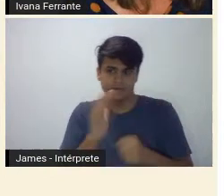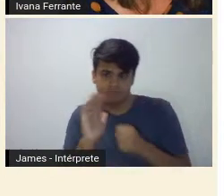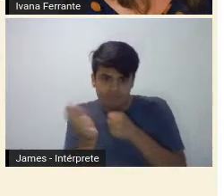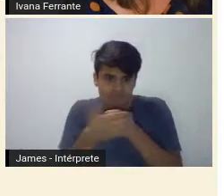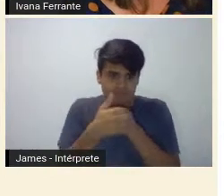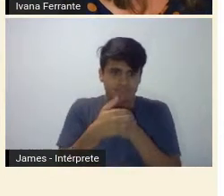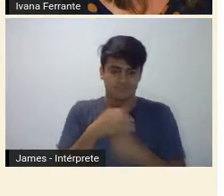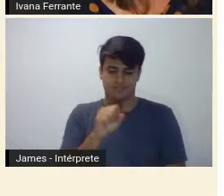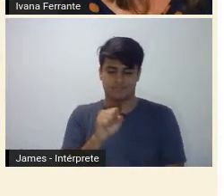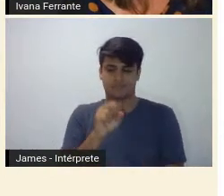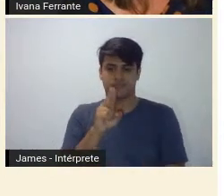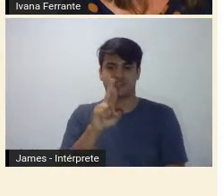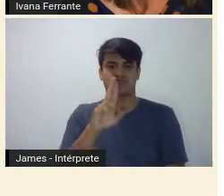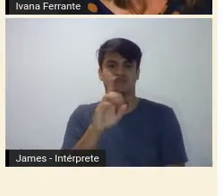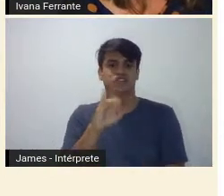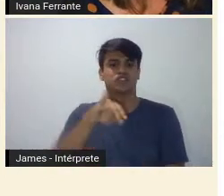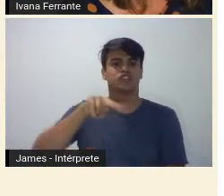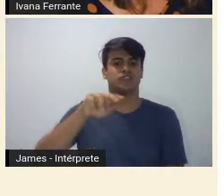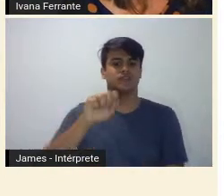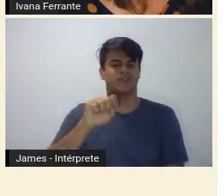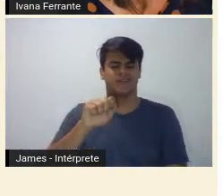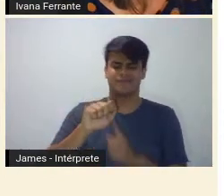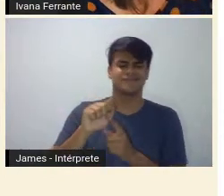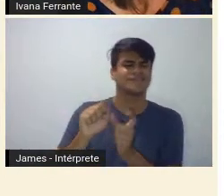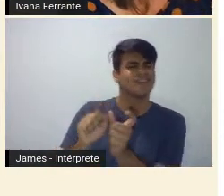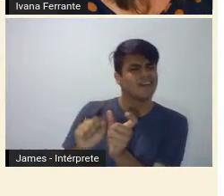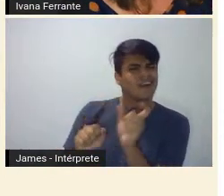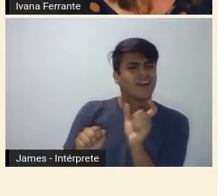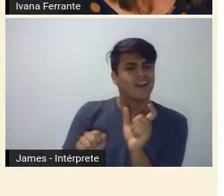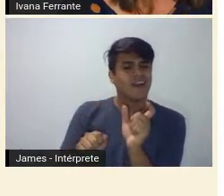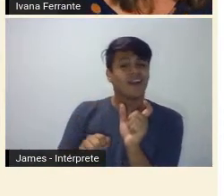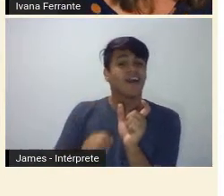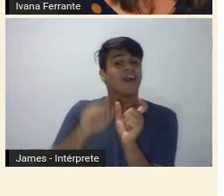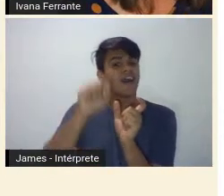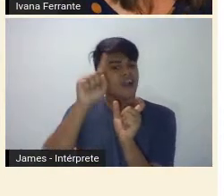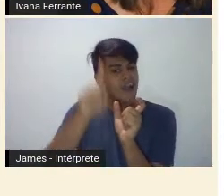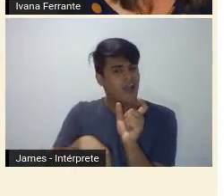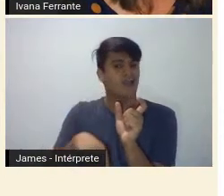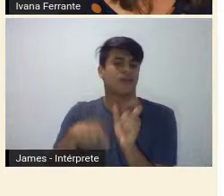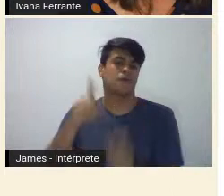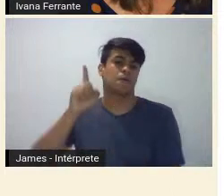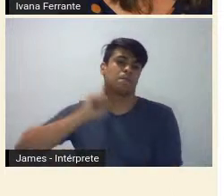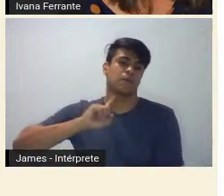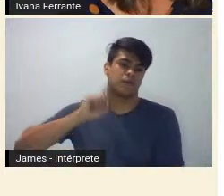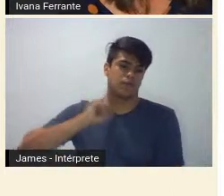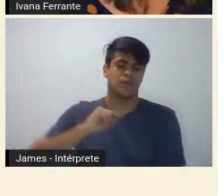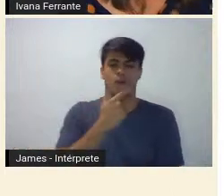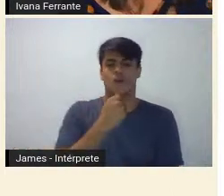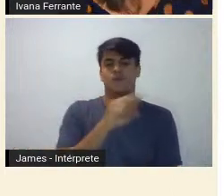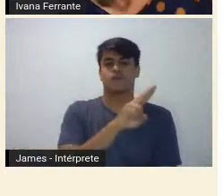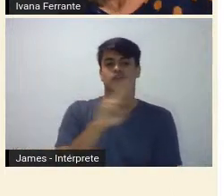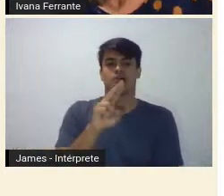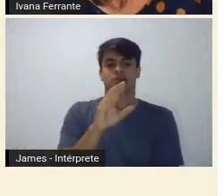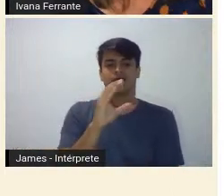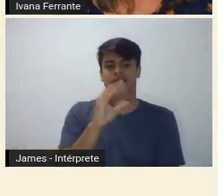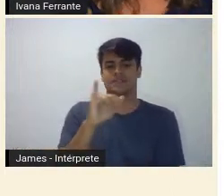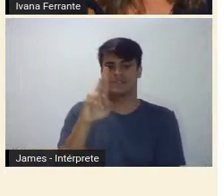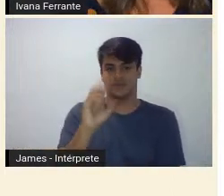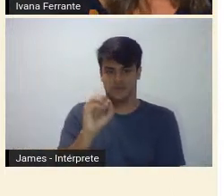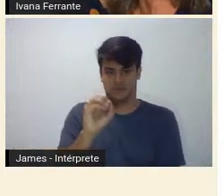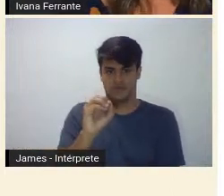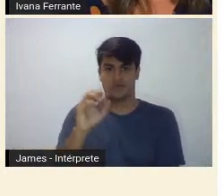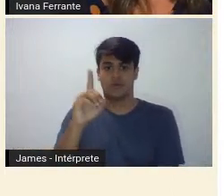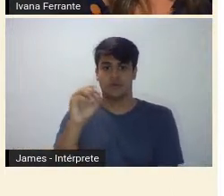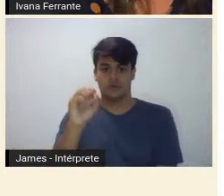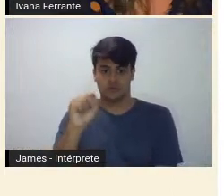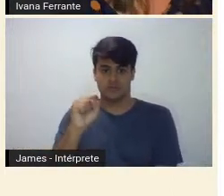expressão cunhada pelo mineiro e escritor Ciro dos Anjos. Segundo ele, Belo